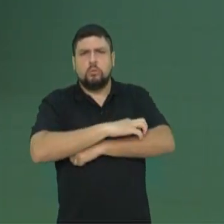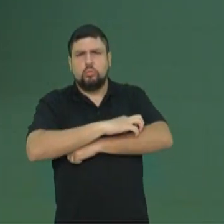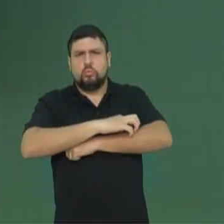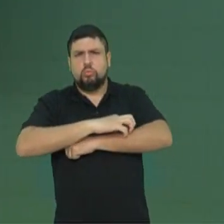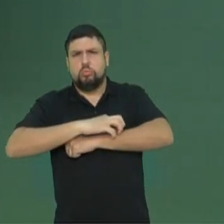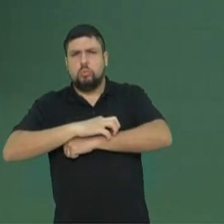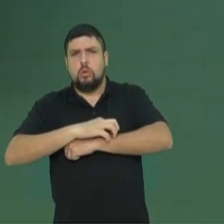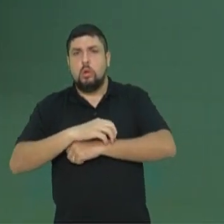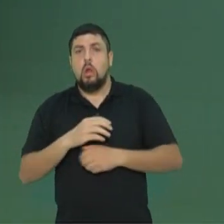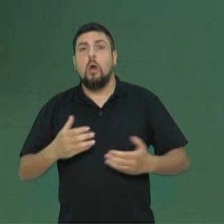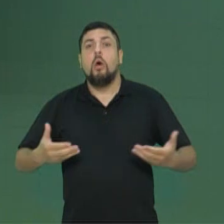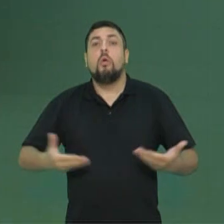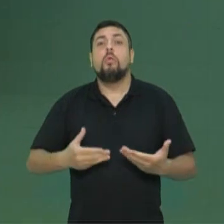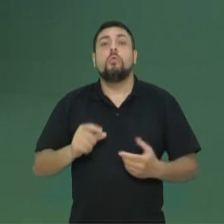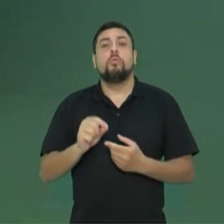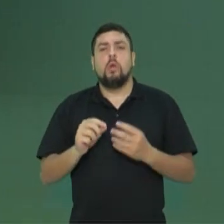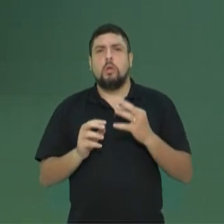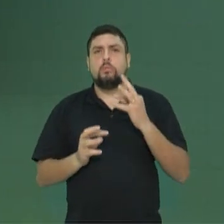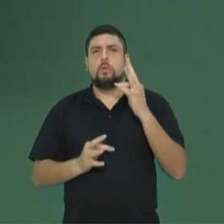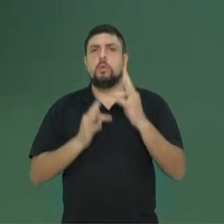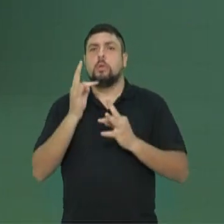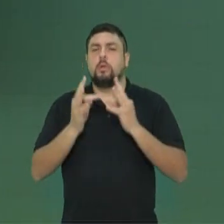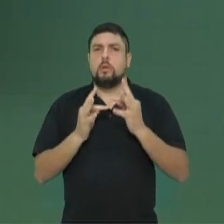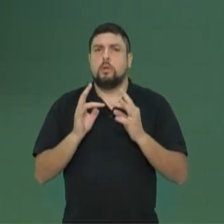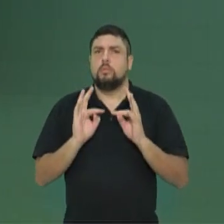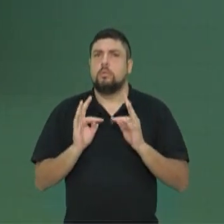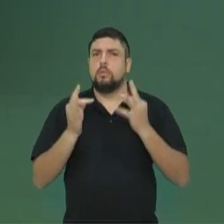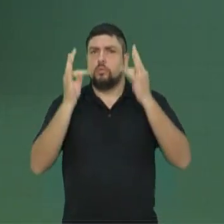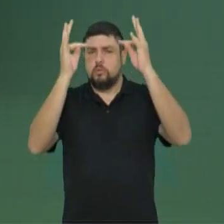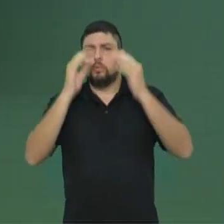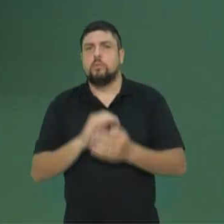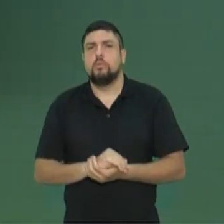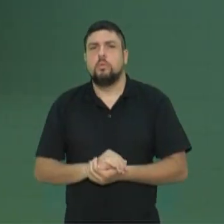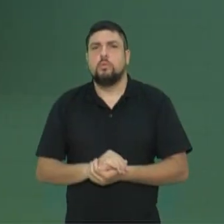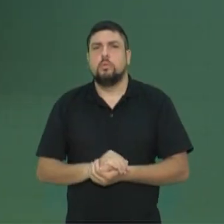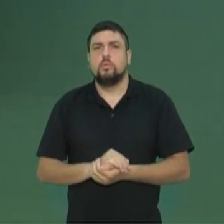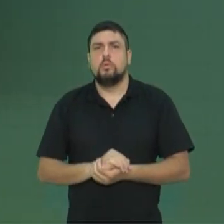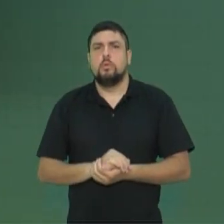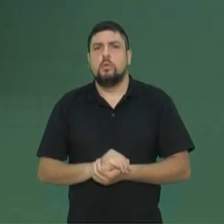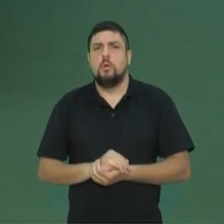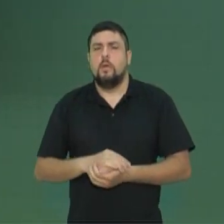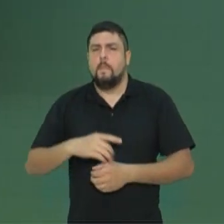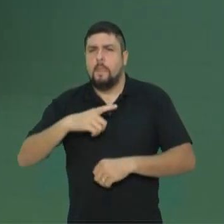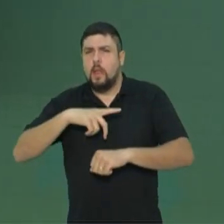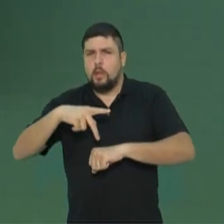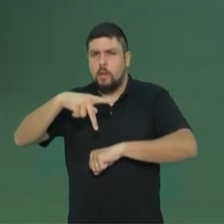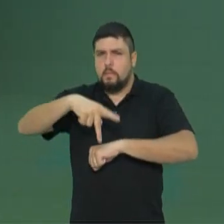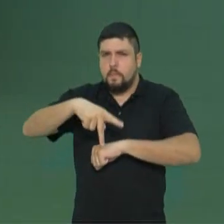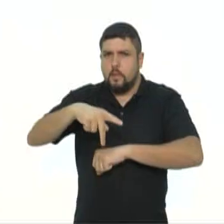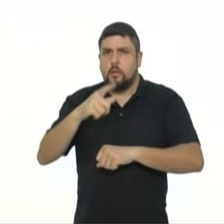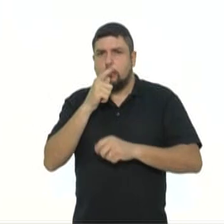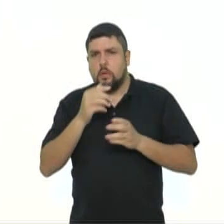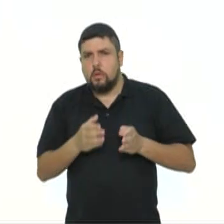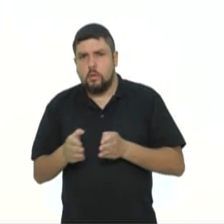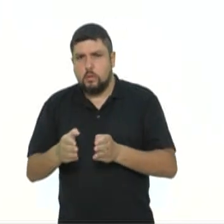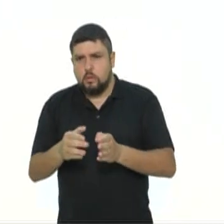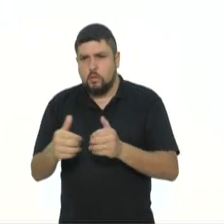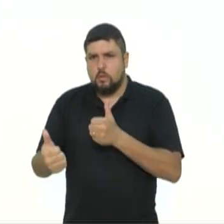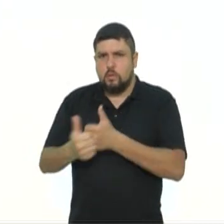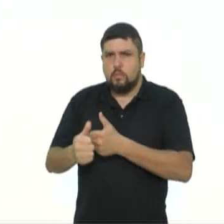explorado porque, veja só, é fácil de mecanizar. Onde tem regiões com pedras e rios, a tendência é ter pastagem atualmente,